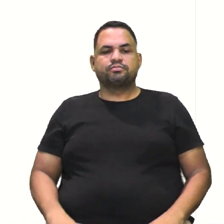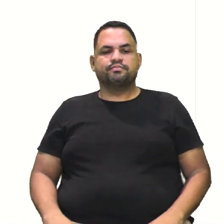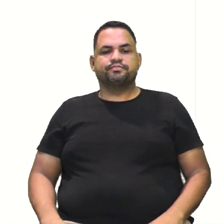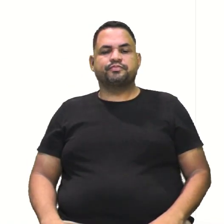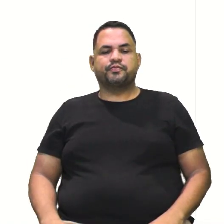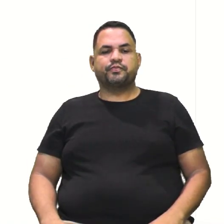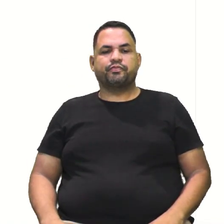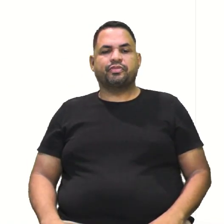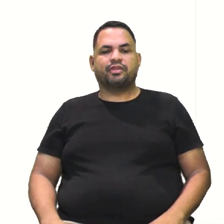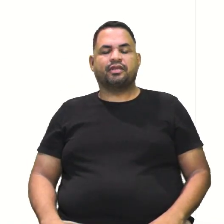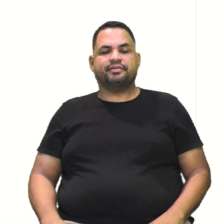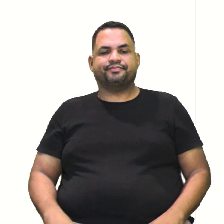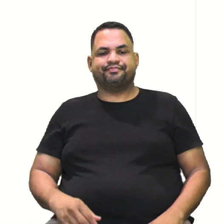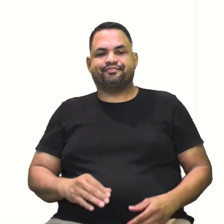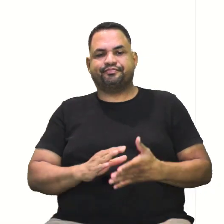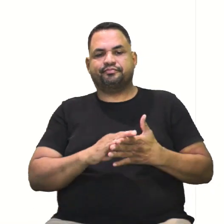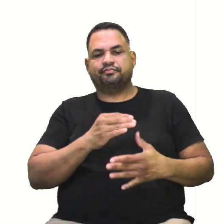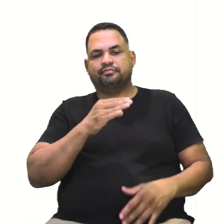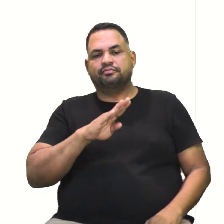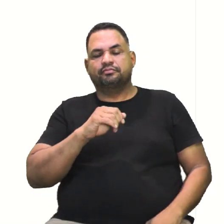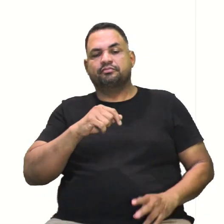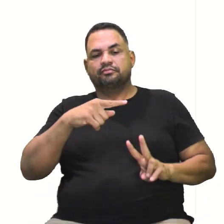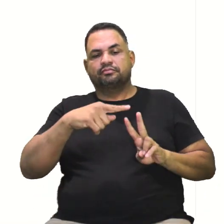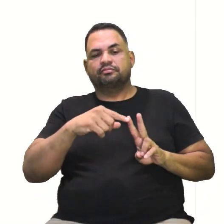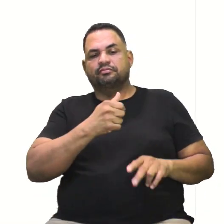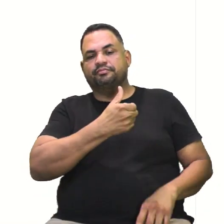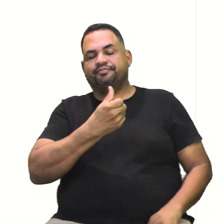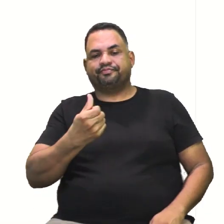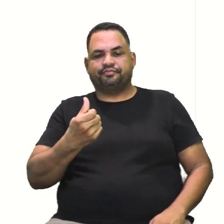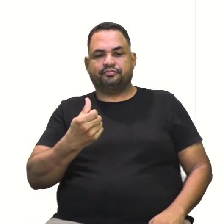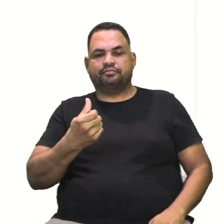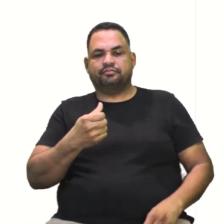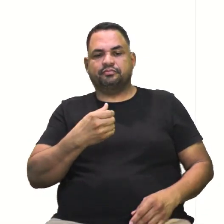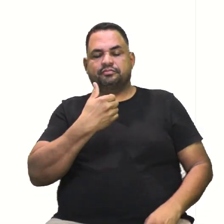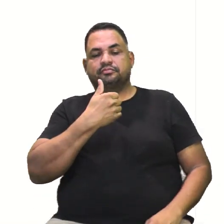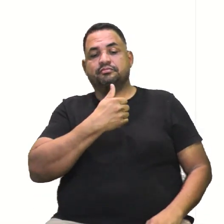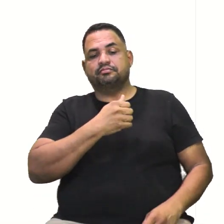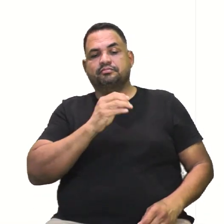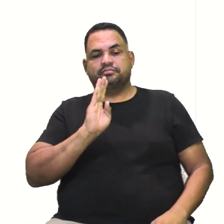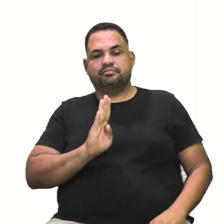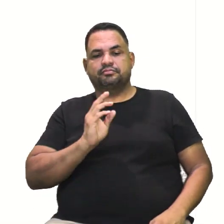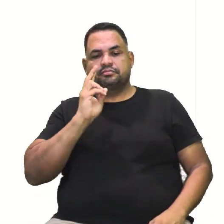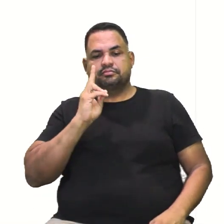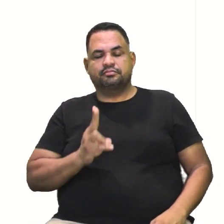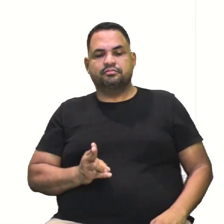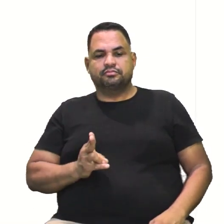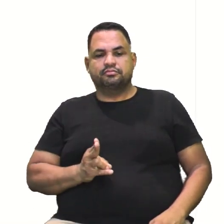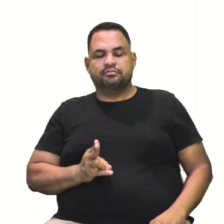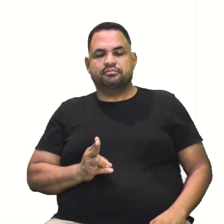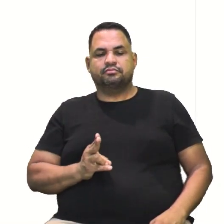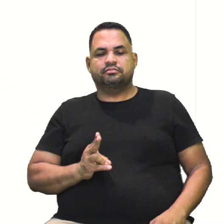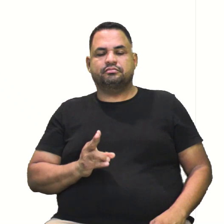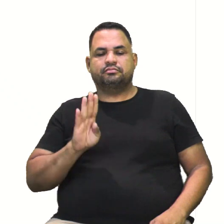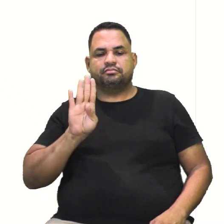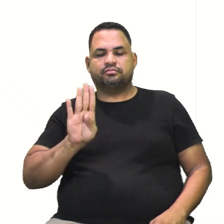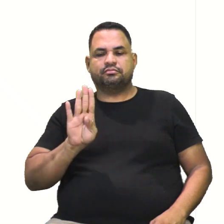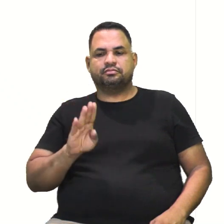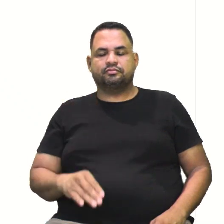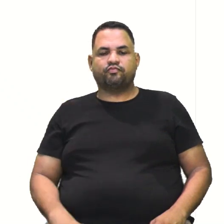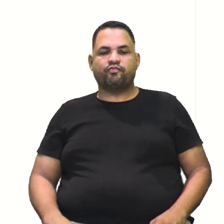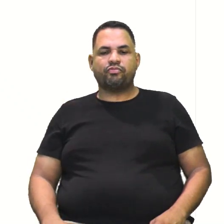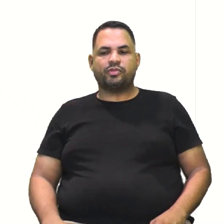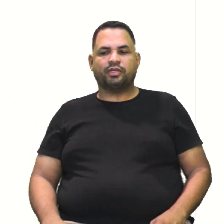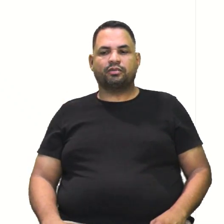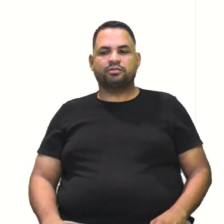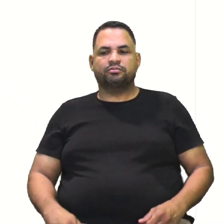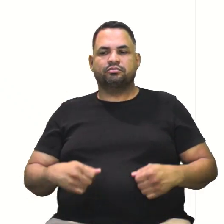né? Então, vamos lá, quem é o b? É a raiz quadrada de 16, o meu b vai ser 4. E agora, para o gráfico, precisamos